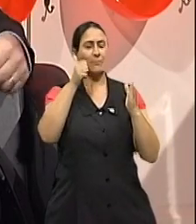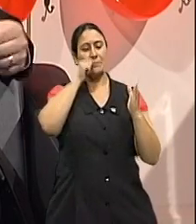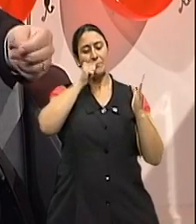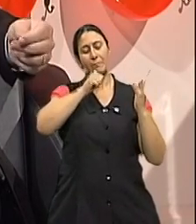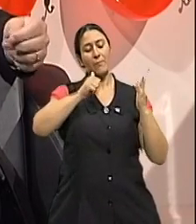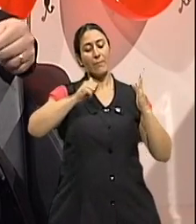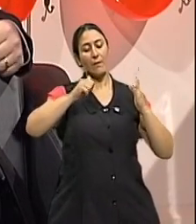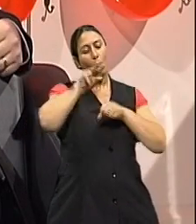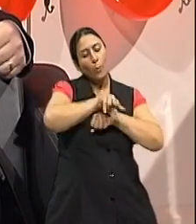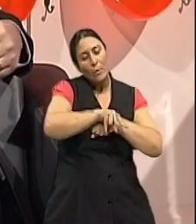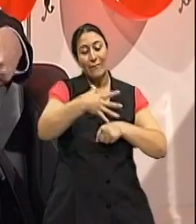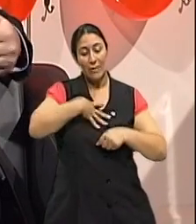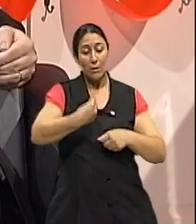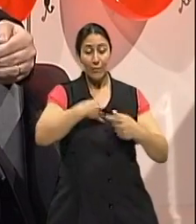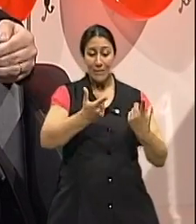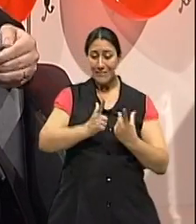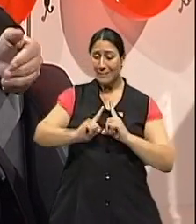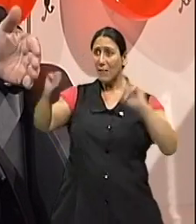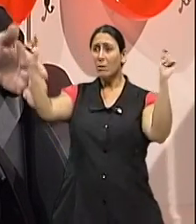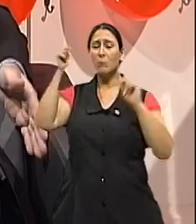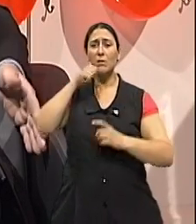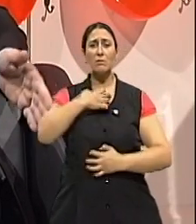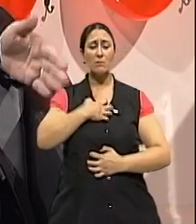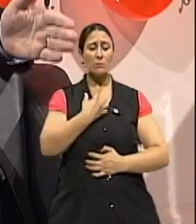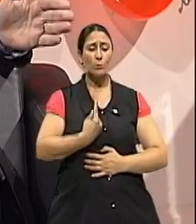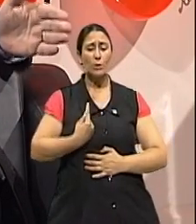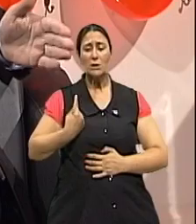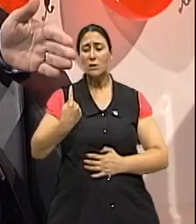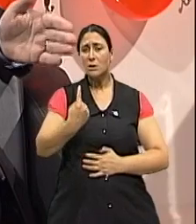E hoje em dia, né, a gente vê um outro fenômeno, que são as mulheres,